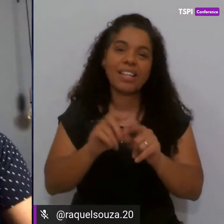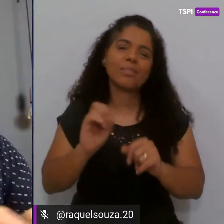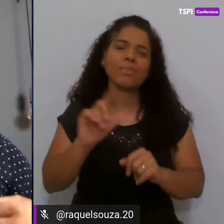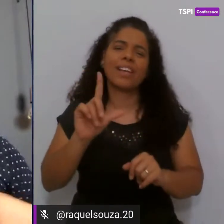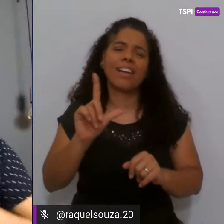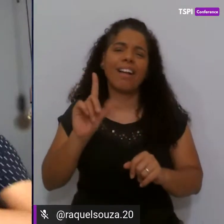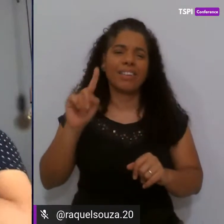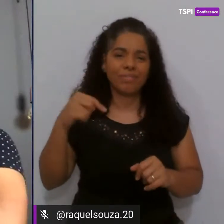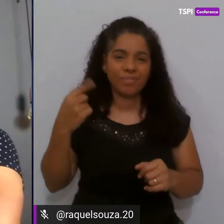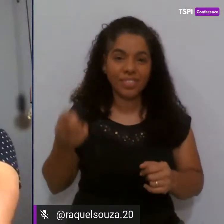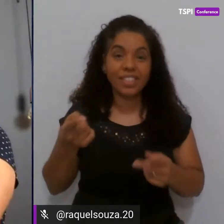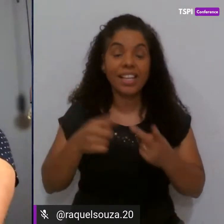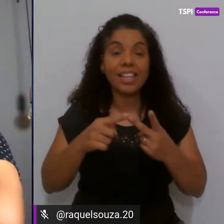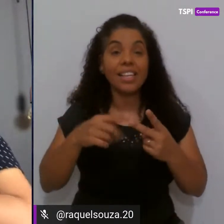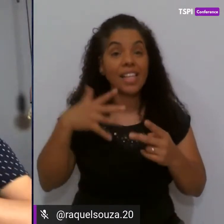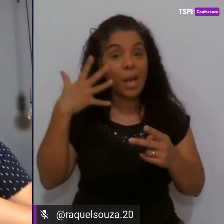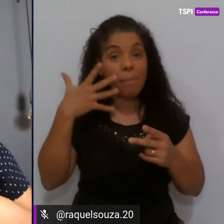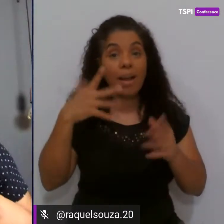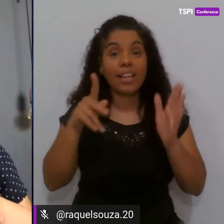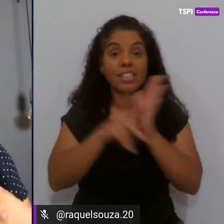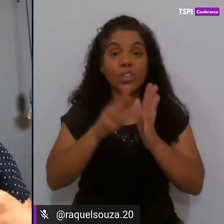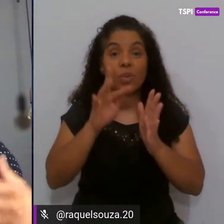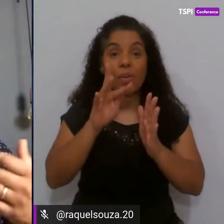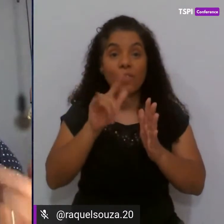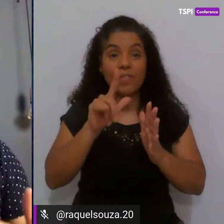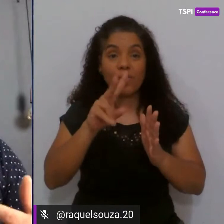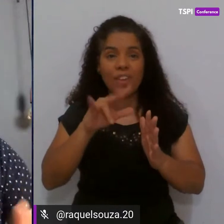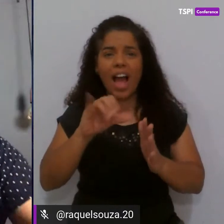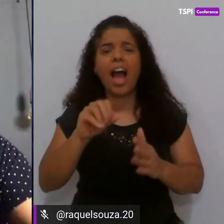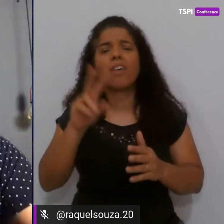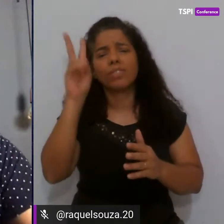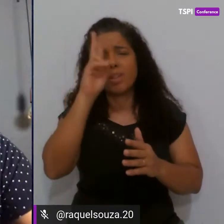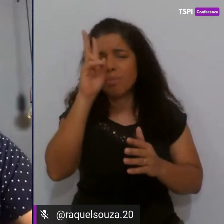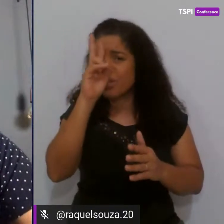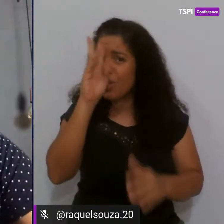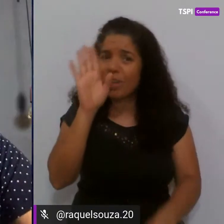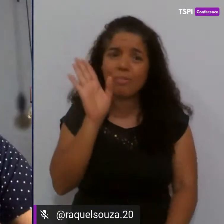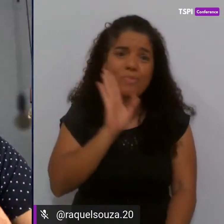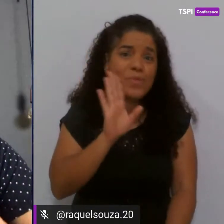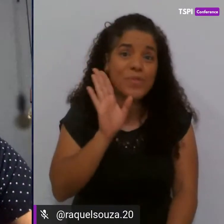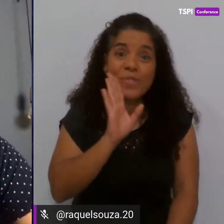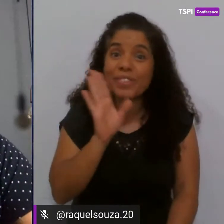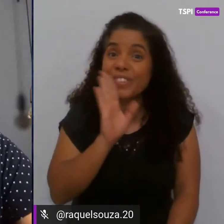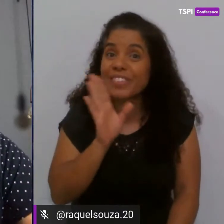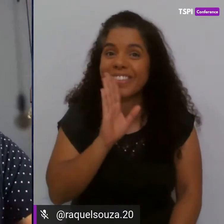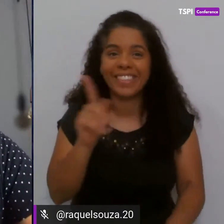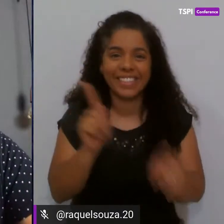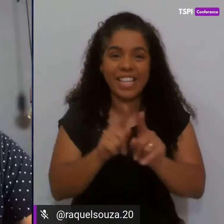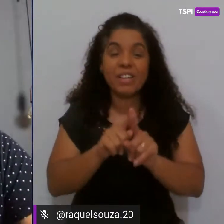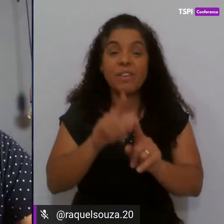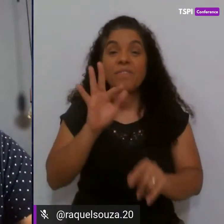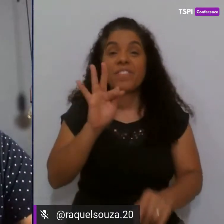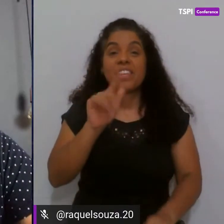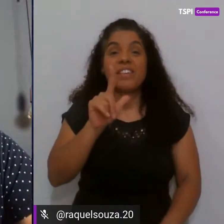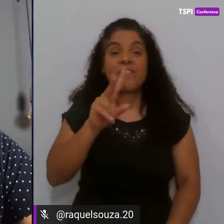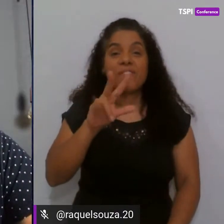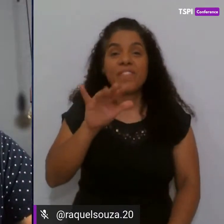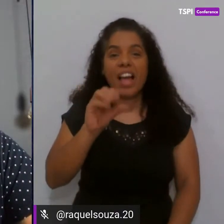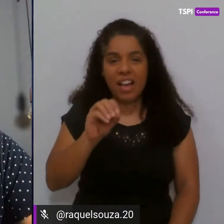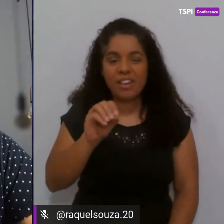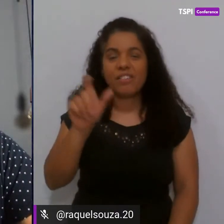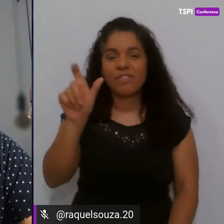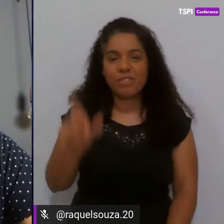além da palestra do Flávio o Flávio ele tem uma história muito legal também o Flávio ele